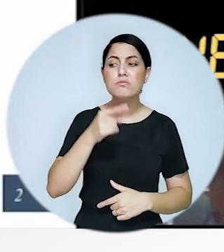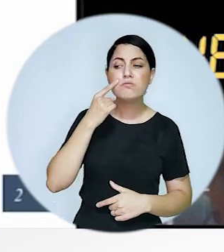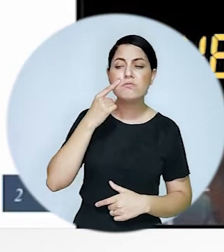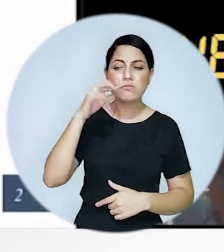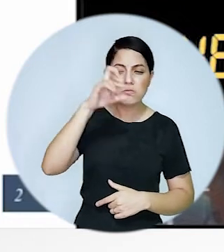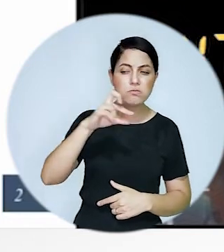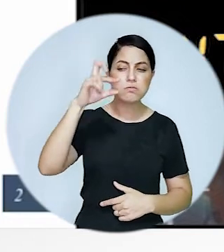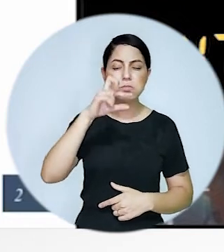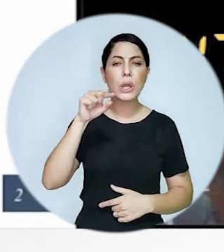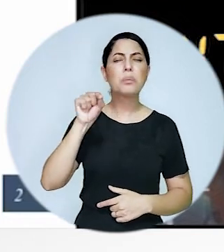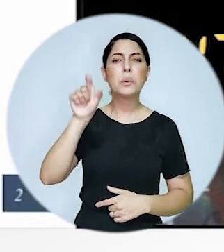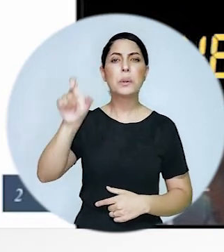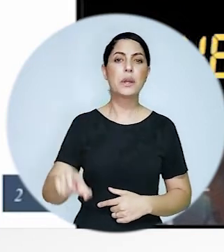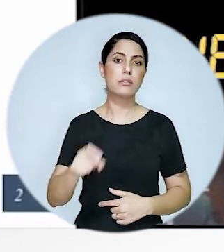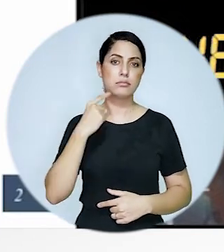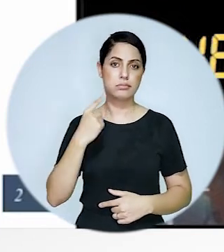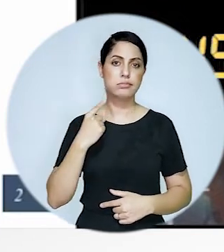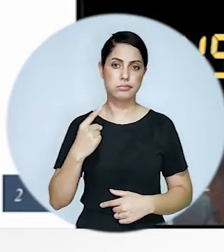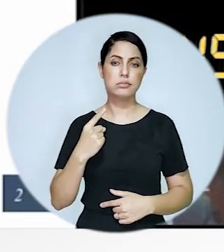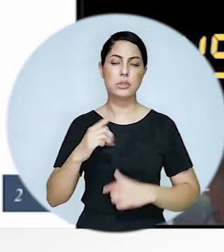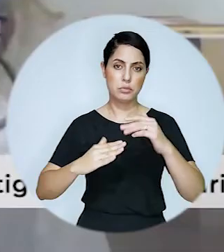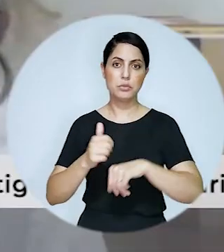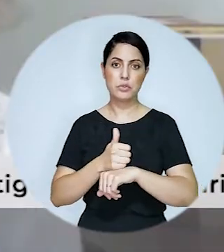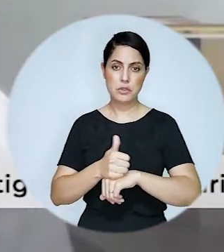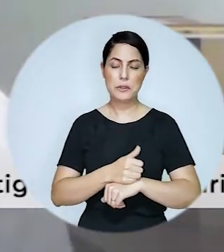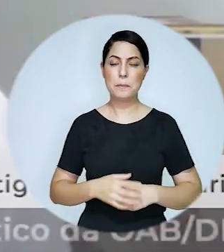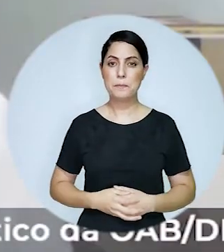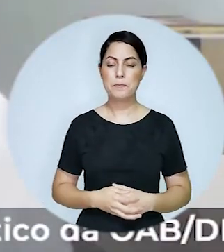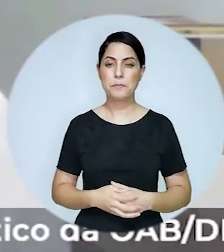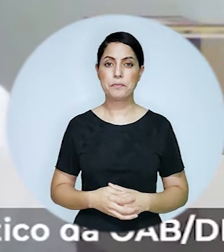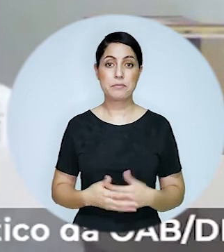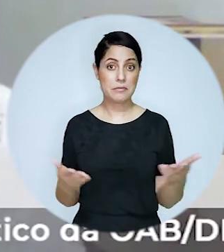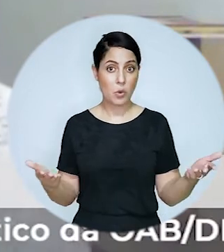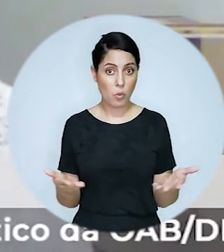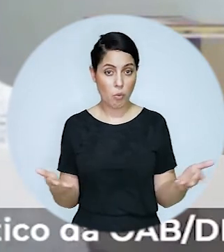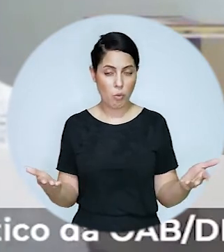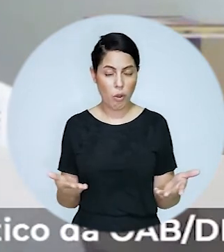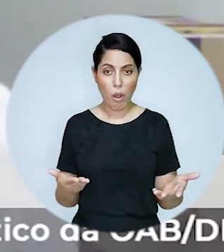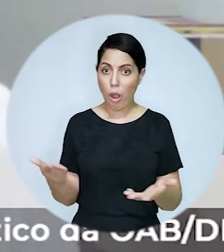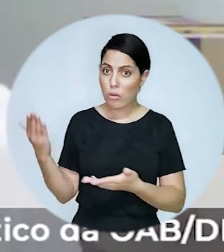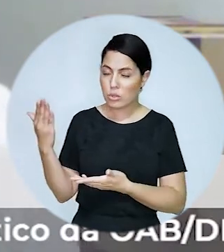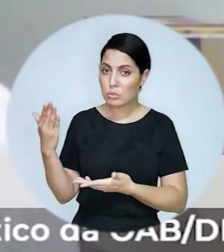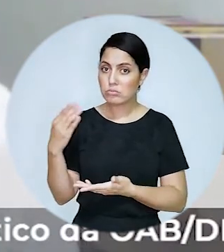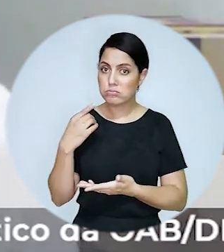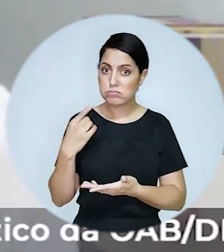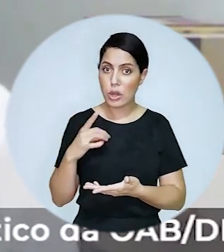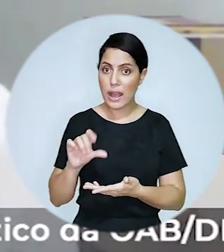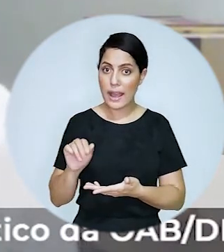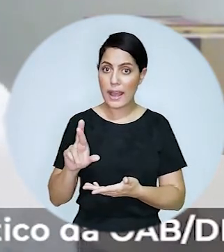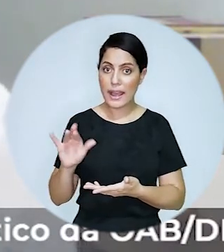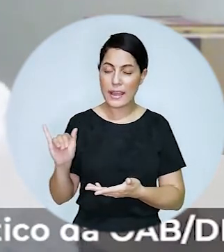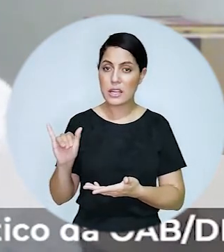a temática de hoje mas do exercício profissional como um todo os números que o doutor Ari apresentou são realmente impressionantes e